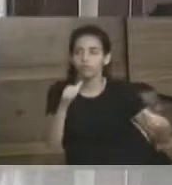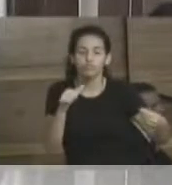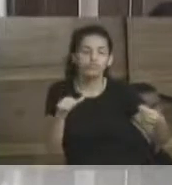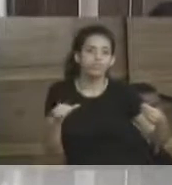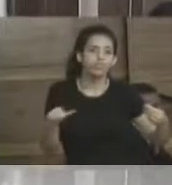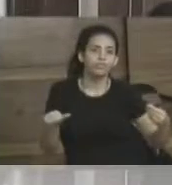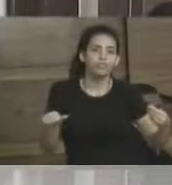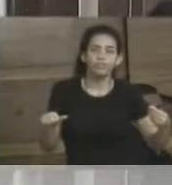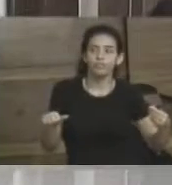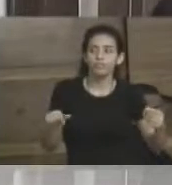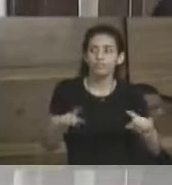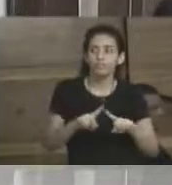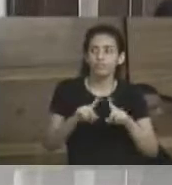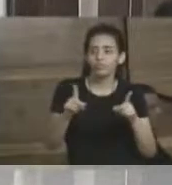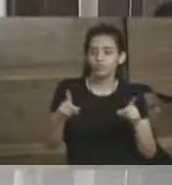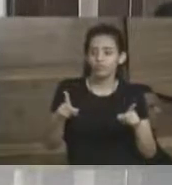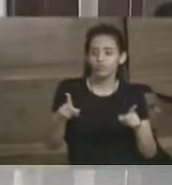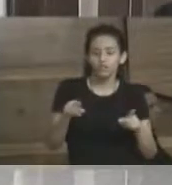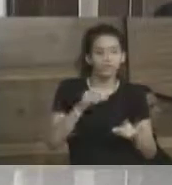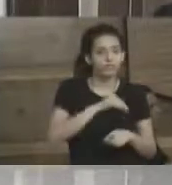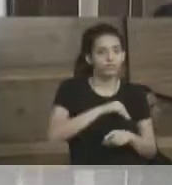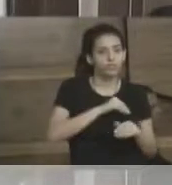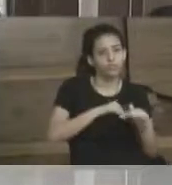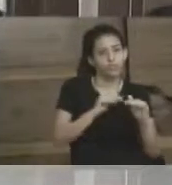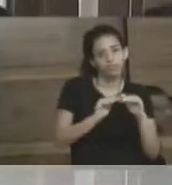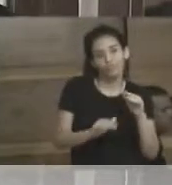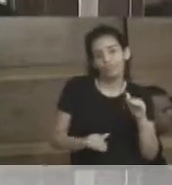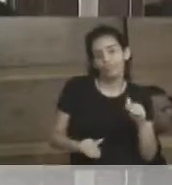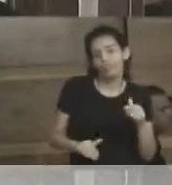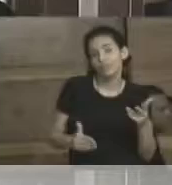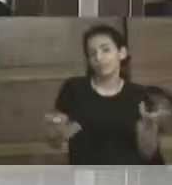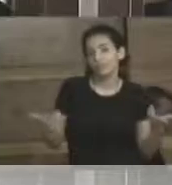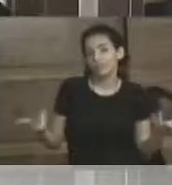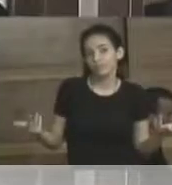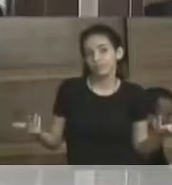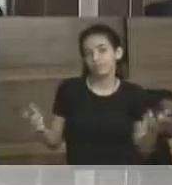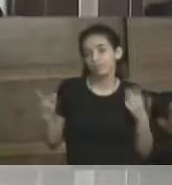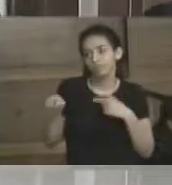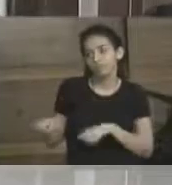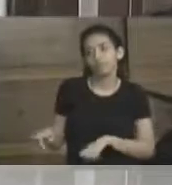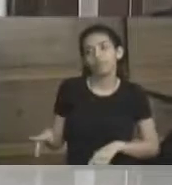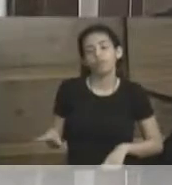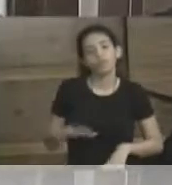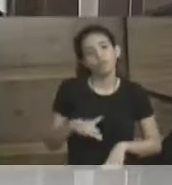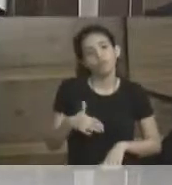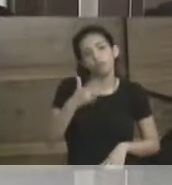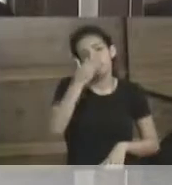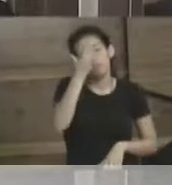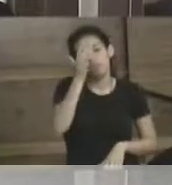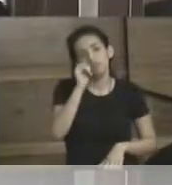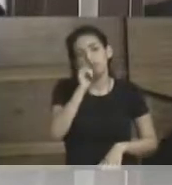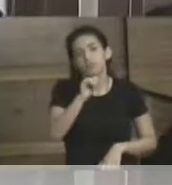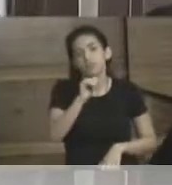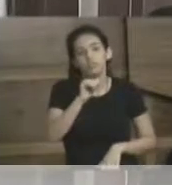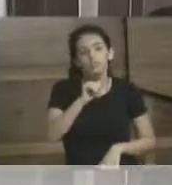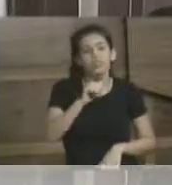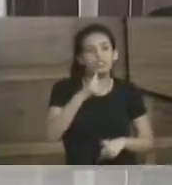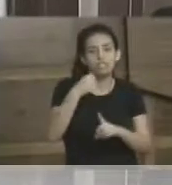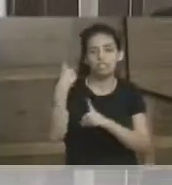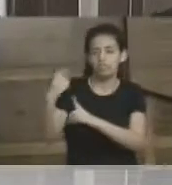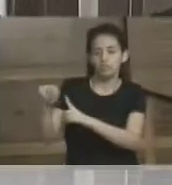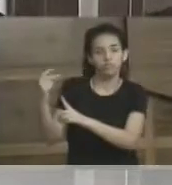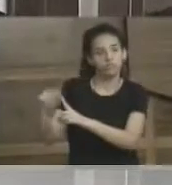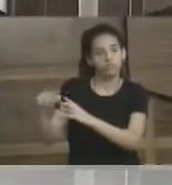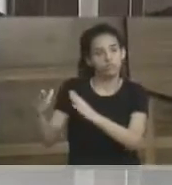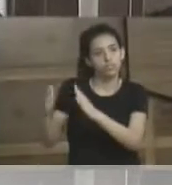que um homem e tem 30% a menos de salário, isso é preconceito. Então, quando a mulher é espancada em casa,